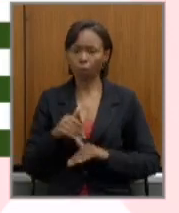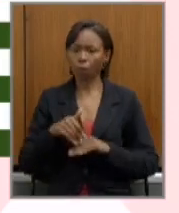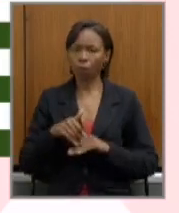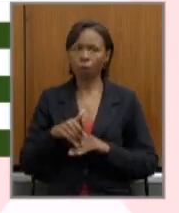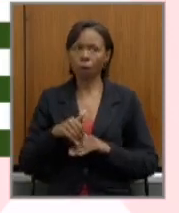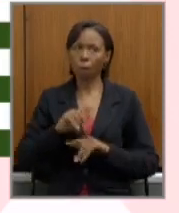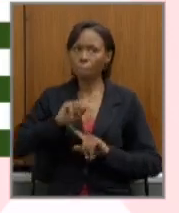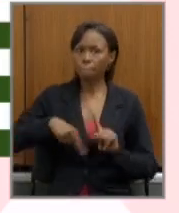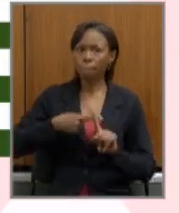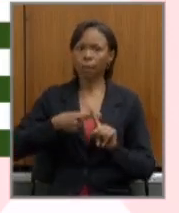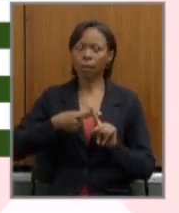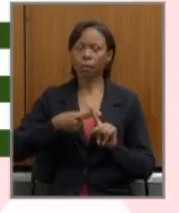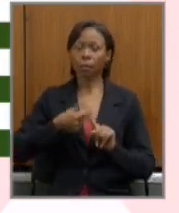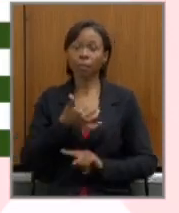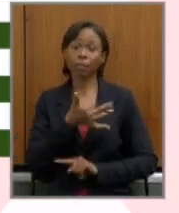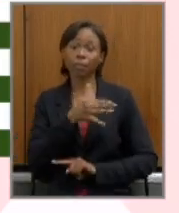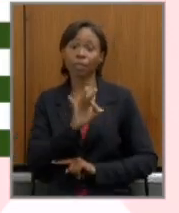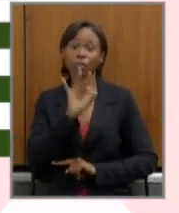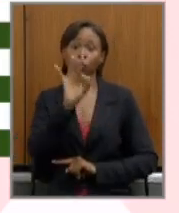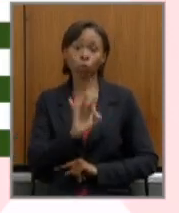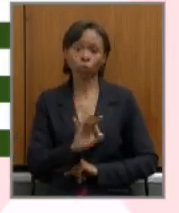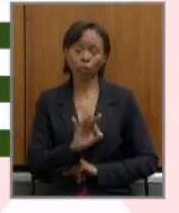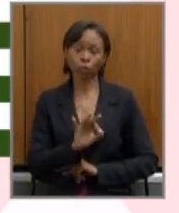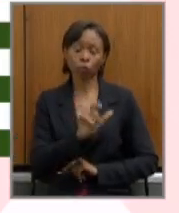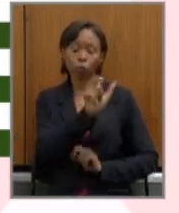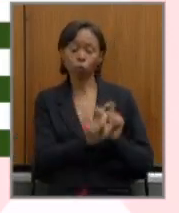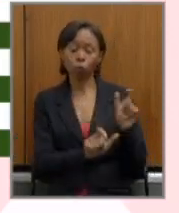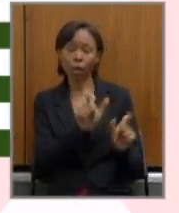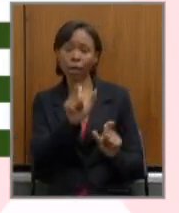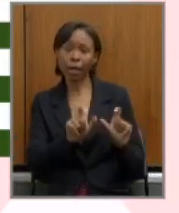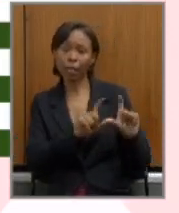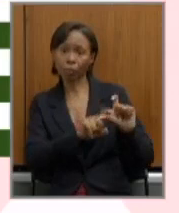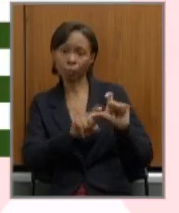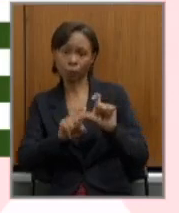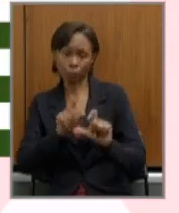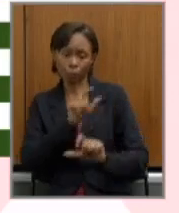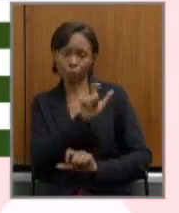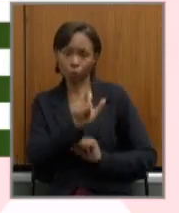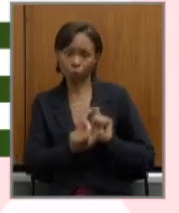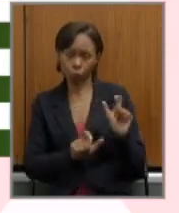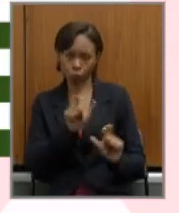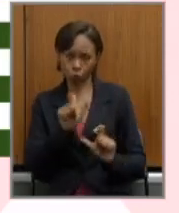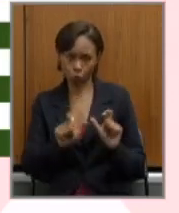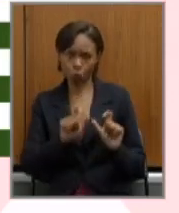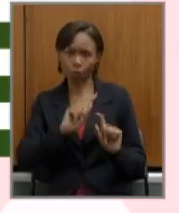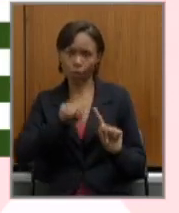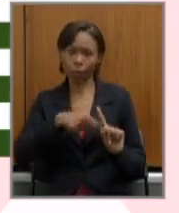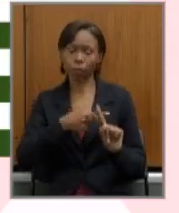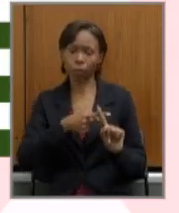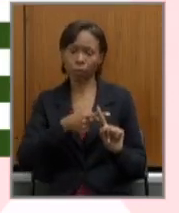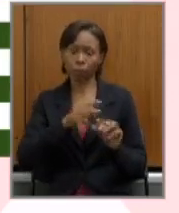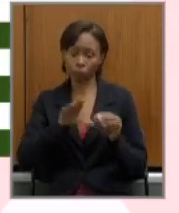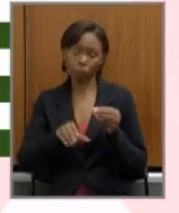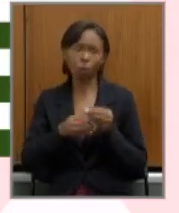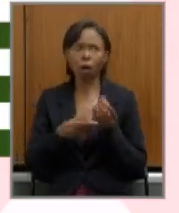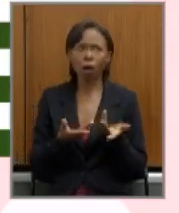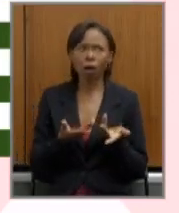10% por dependente adicional aplicado sobre o valor da aposentadoria